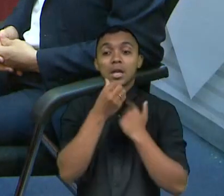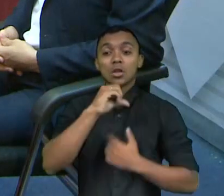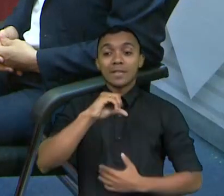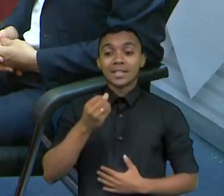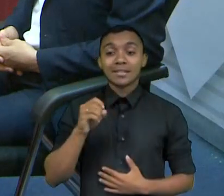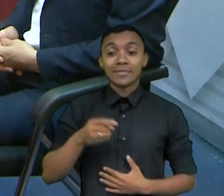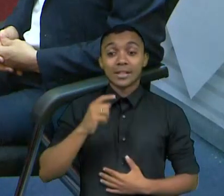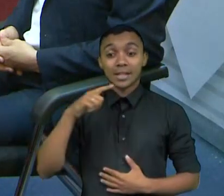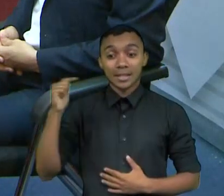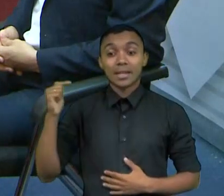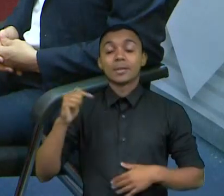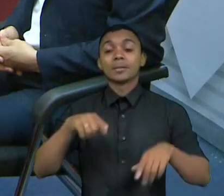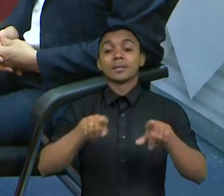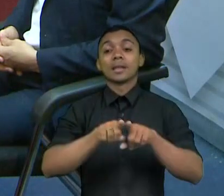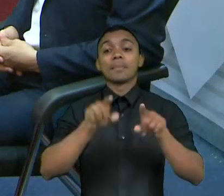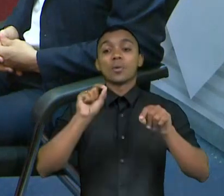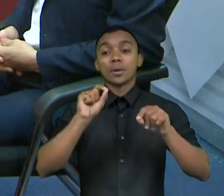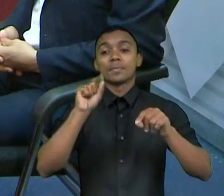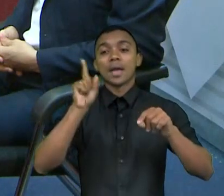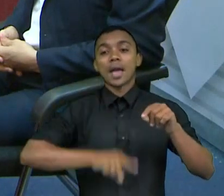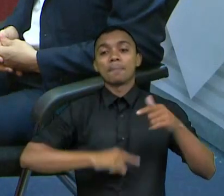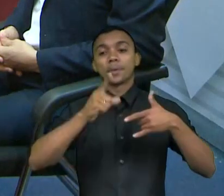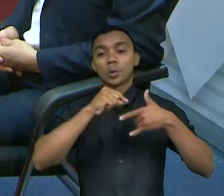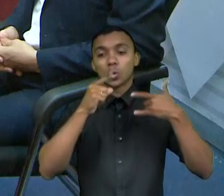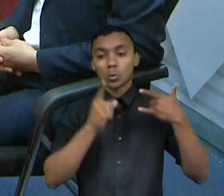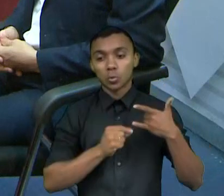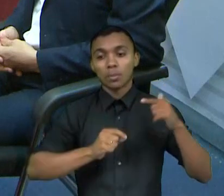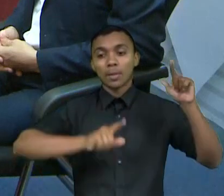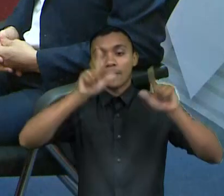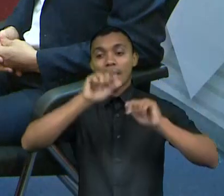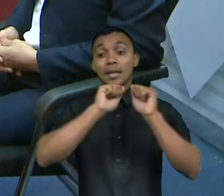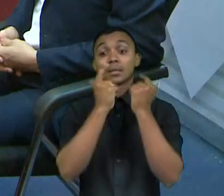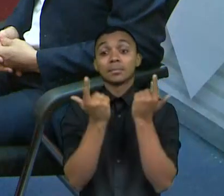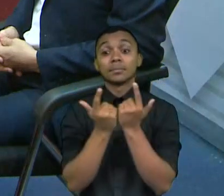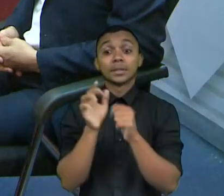,7 e também pelo YouTube TV Assembleia Ceará.